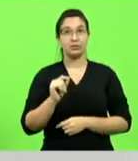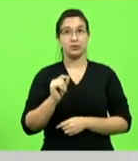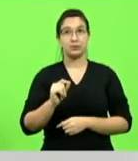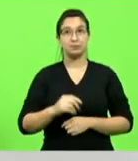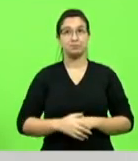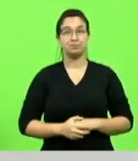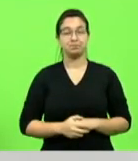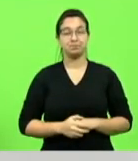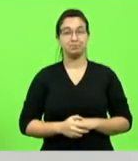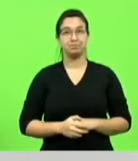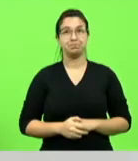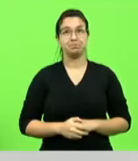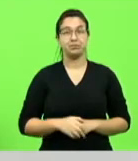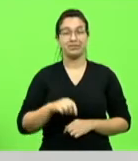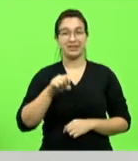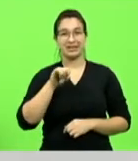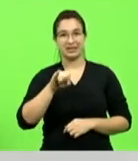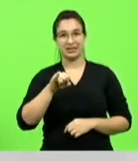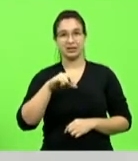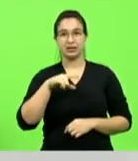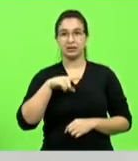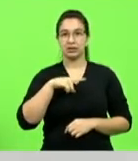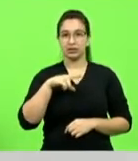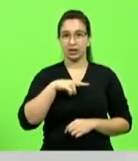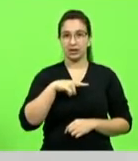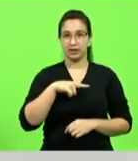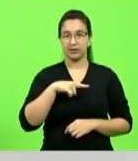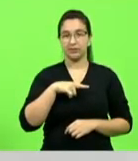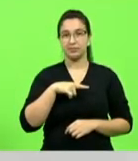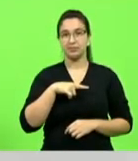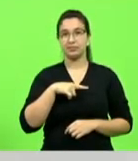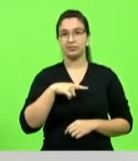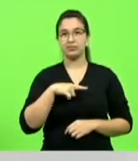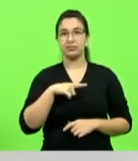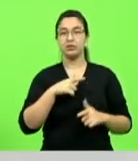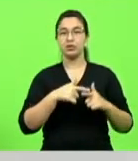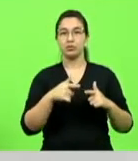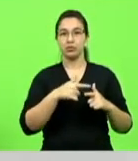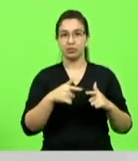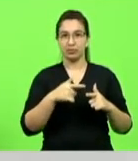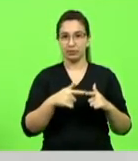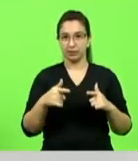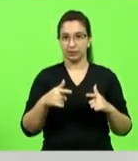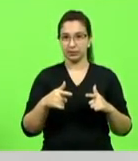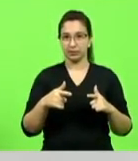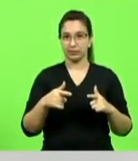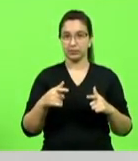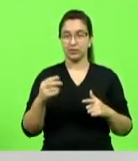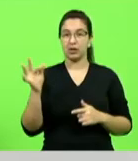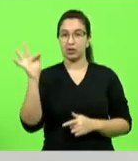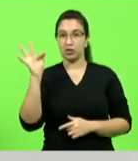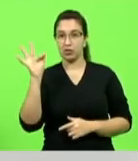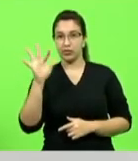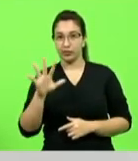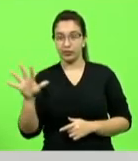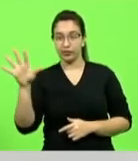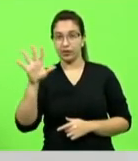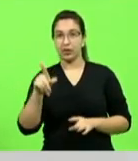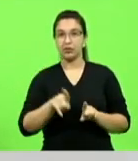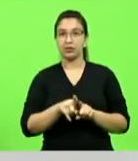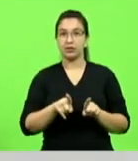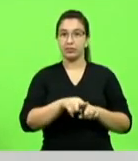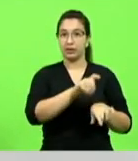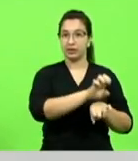se existe uma uma um dissabor entre o governo federal e o governo estadual não é o problema de quem paga isso na bomba